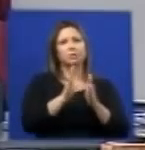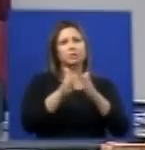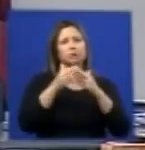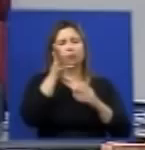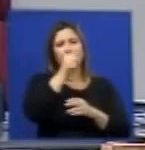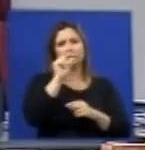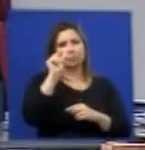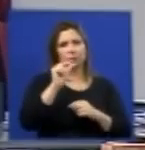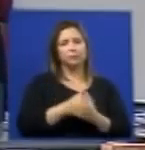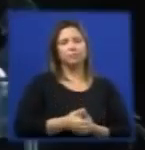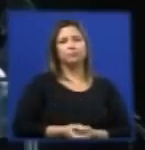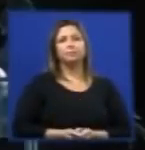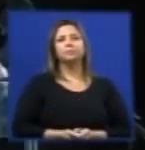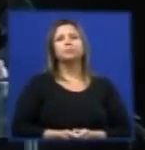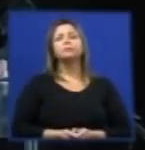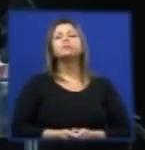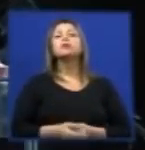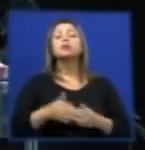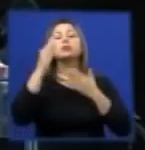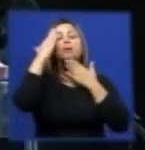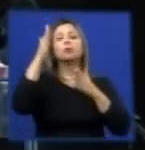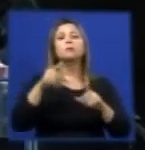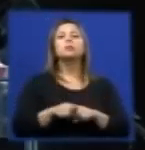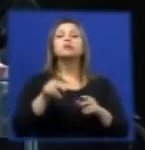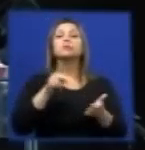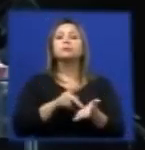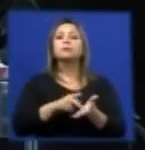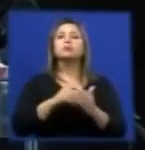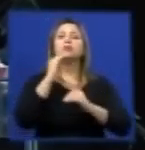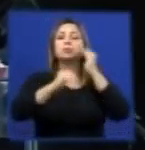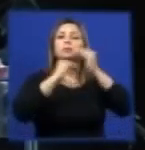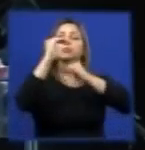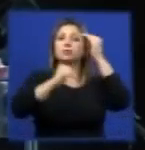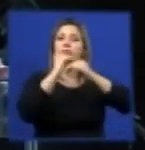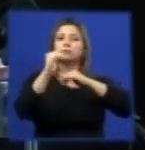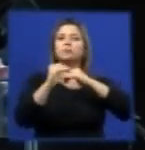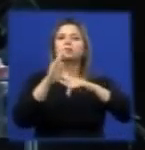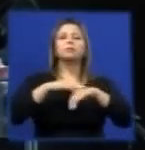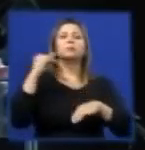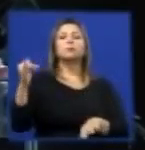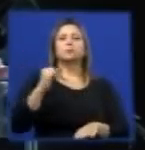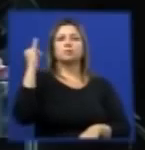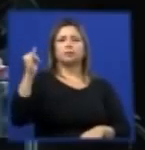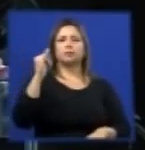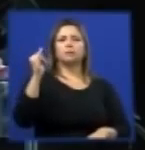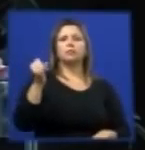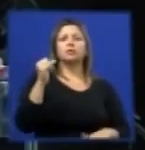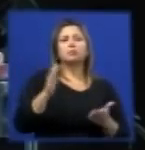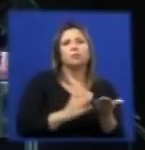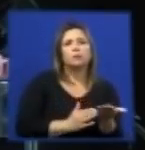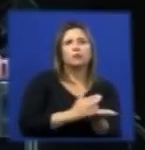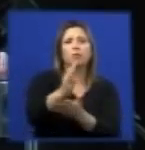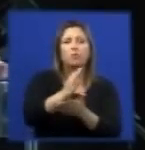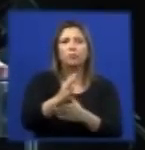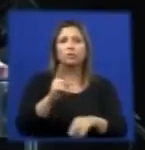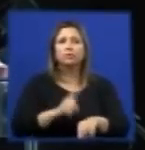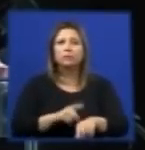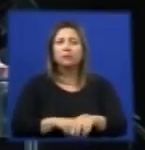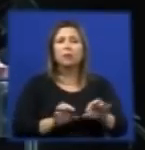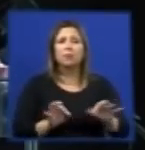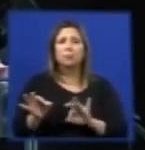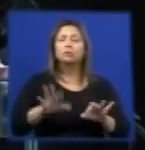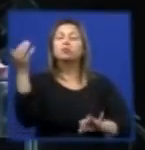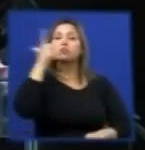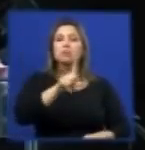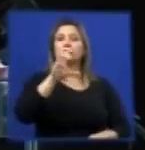terminando, muito obrigado. esse processo é tão importante que desde o início da operação já reciclou